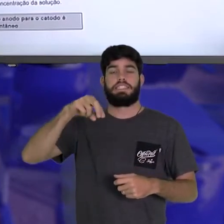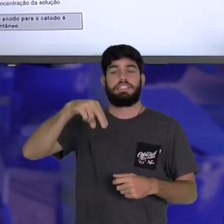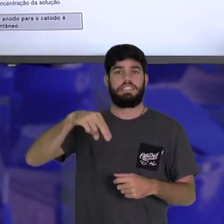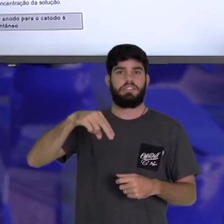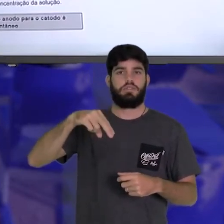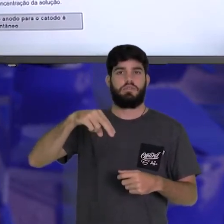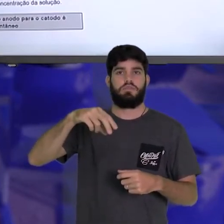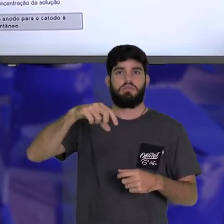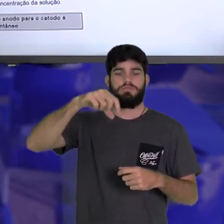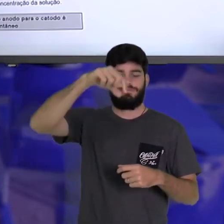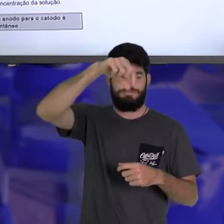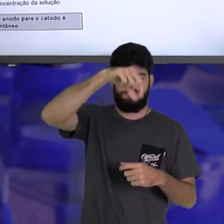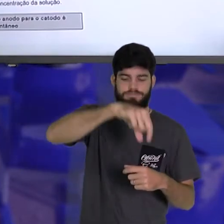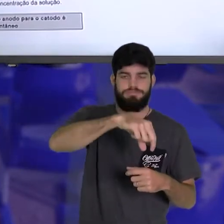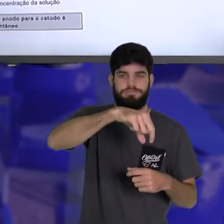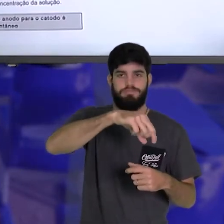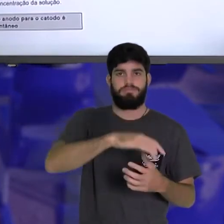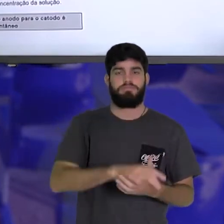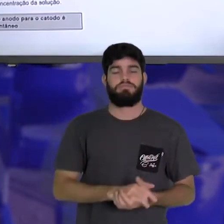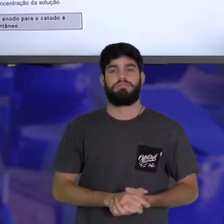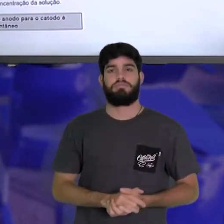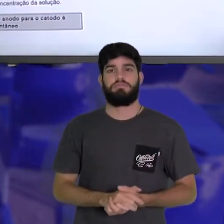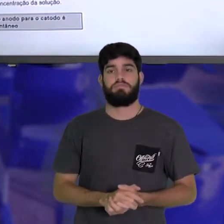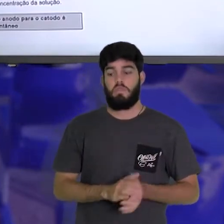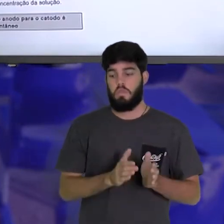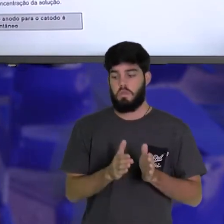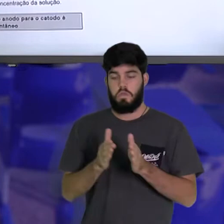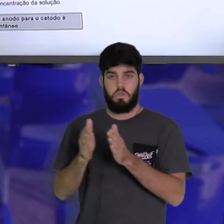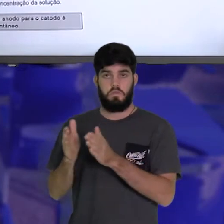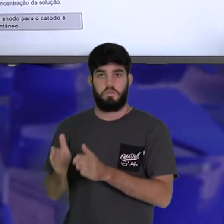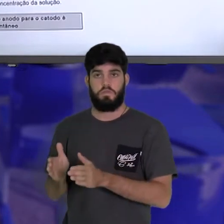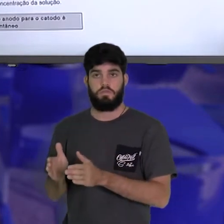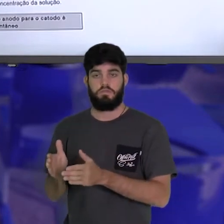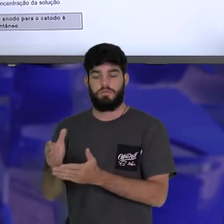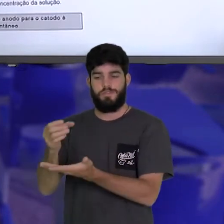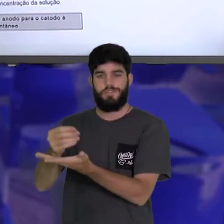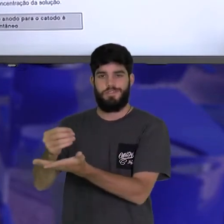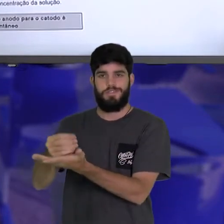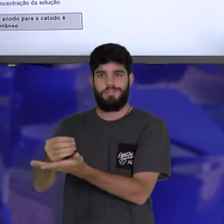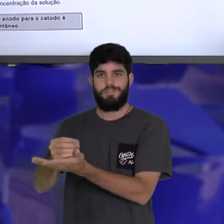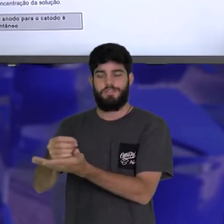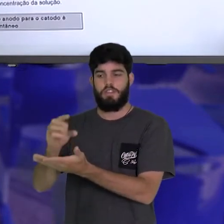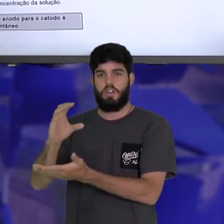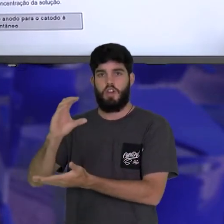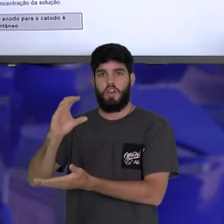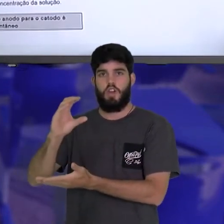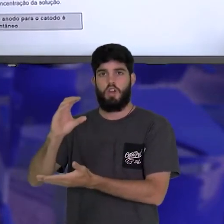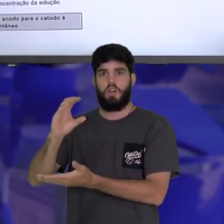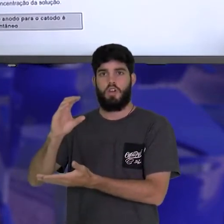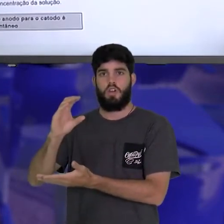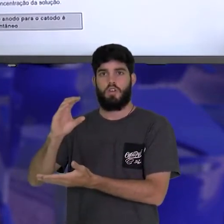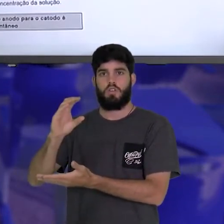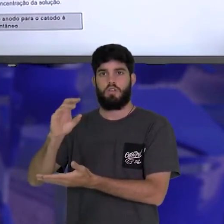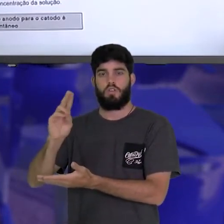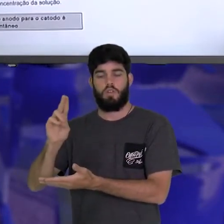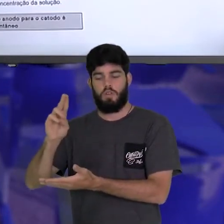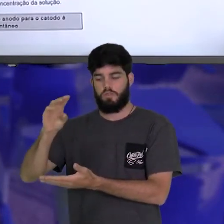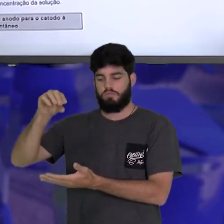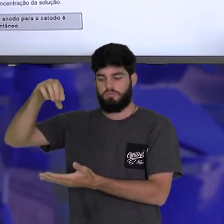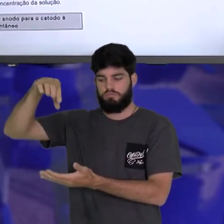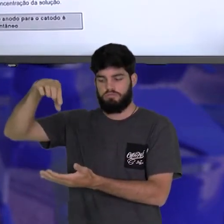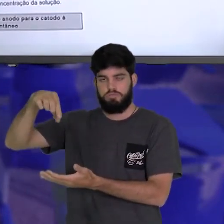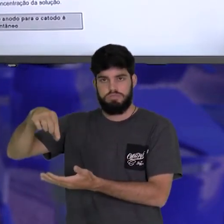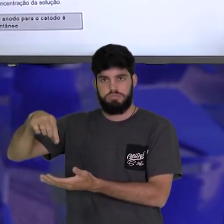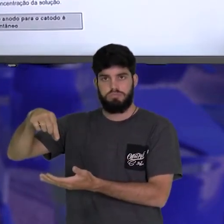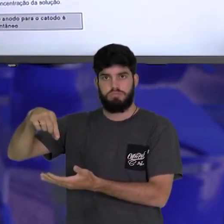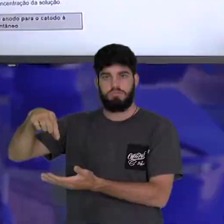zinco com uma placa de zinco no outro becker. Uma solução de cobre, sulfato de cobre.